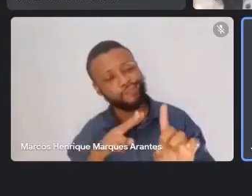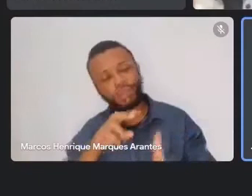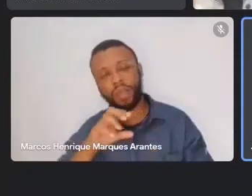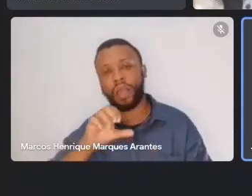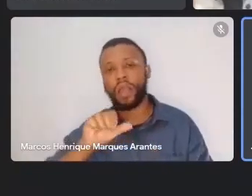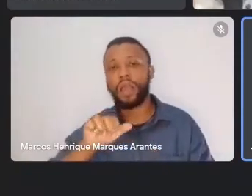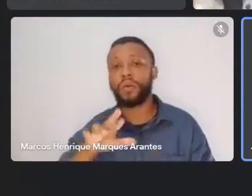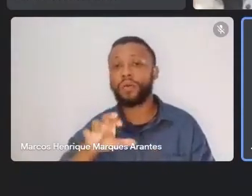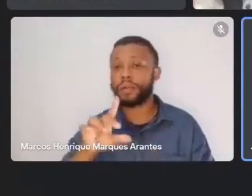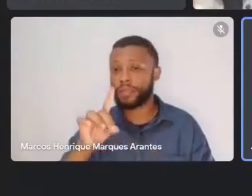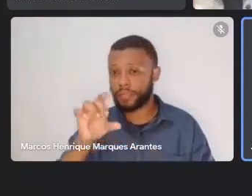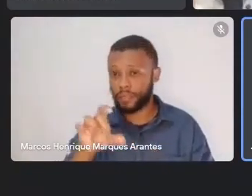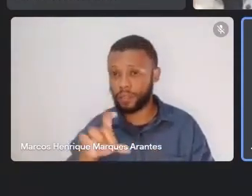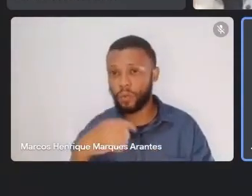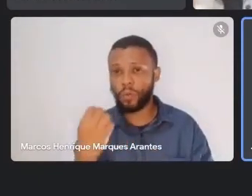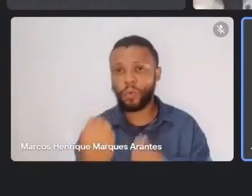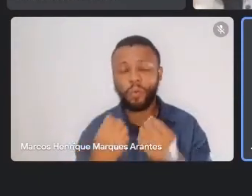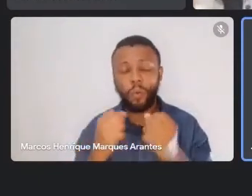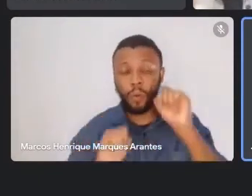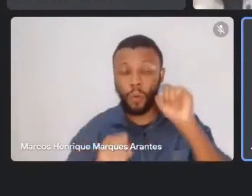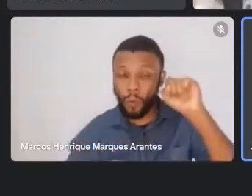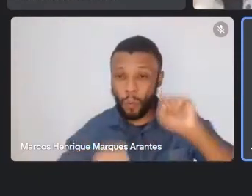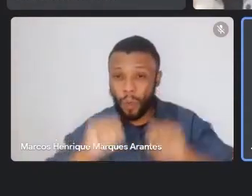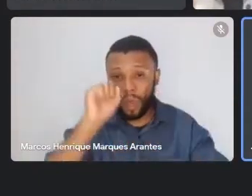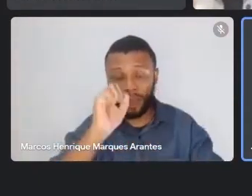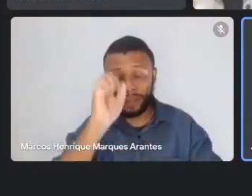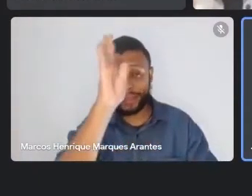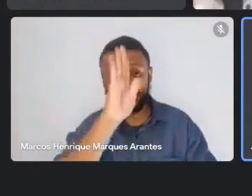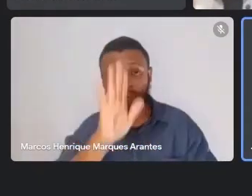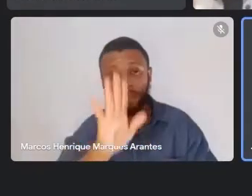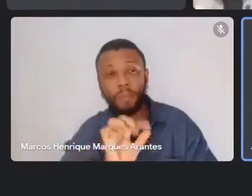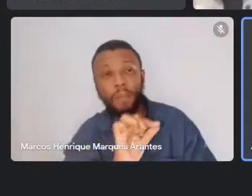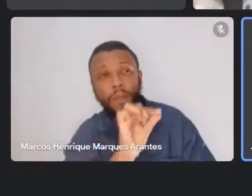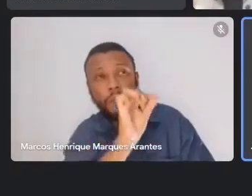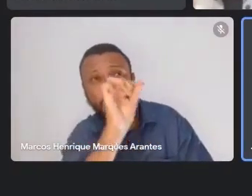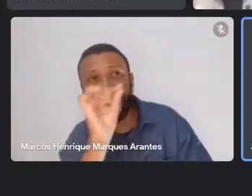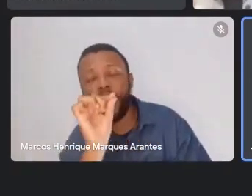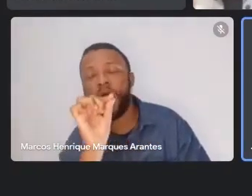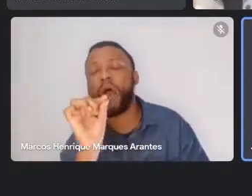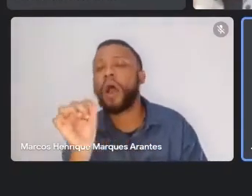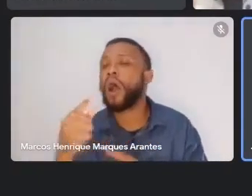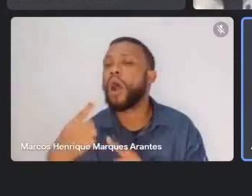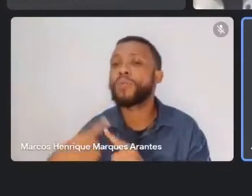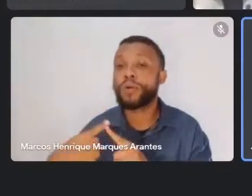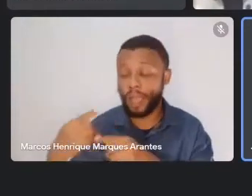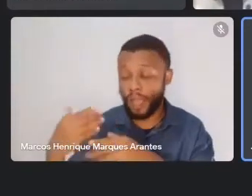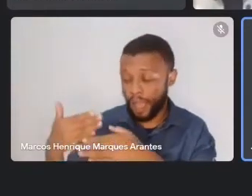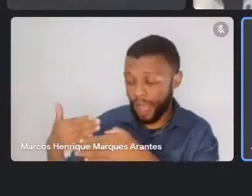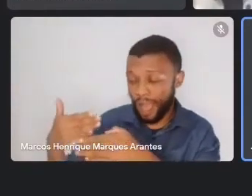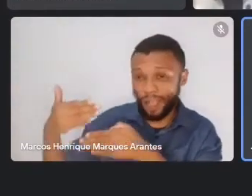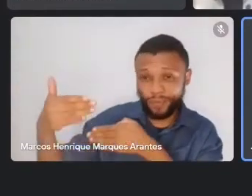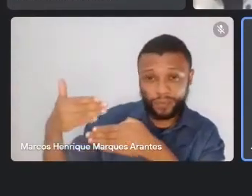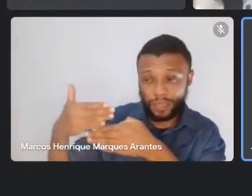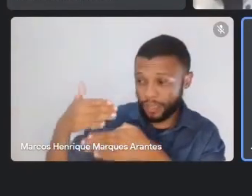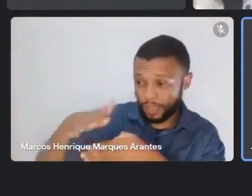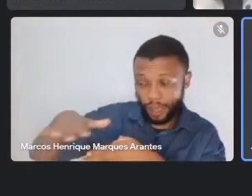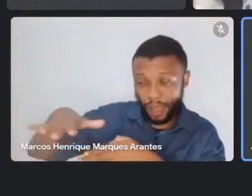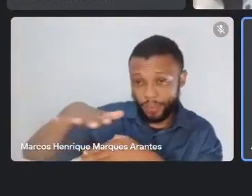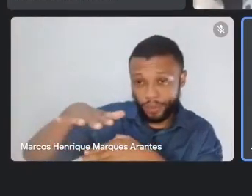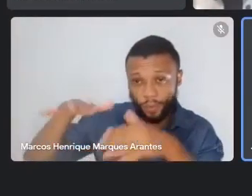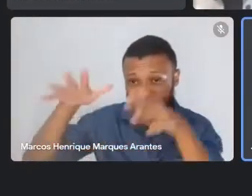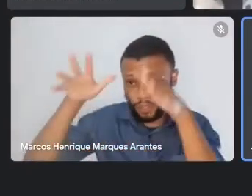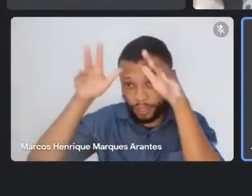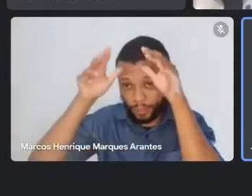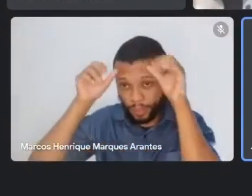herói nacional porque as fronteiras com o Peru, daquela região da Amazônia Sul-Occidental,